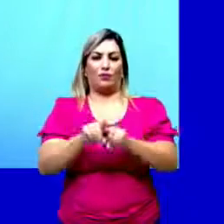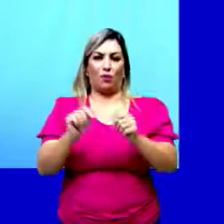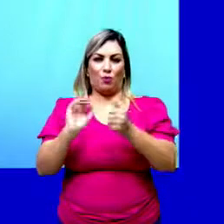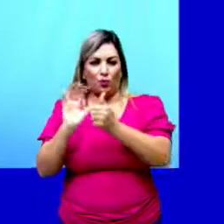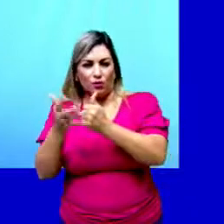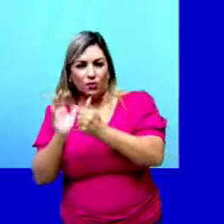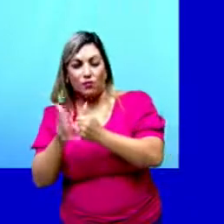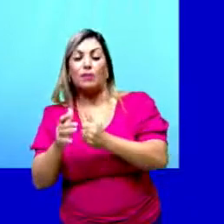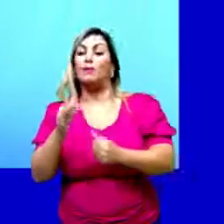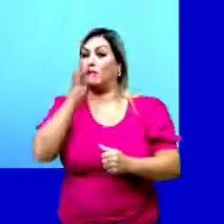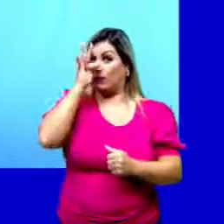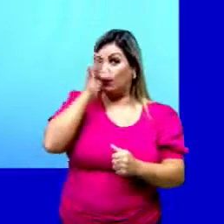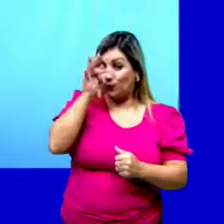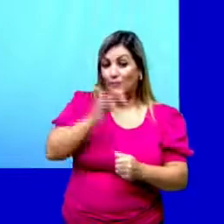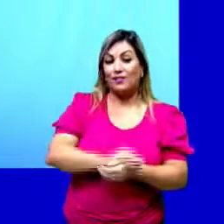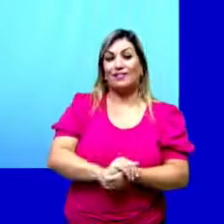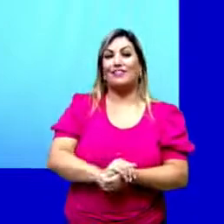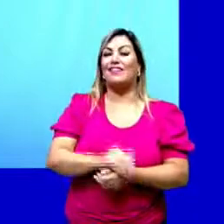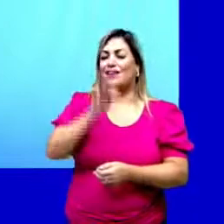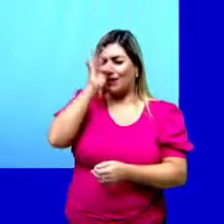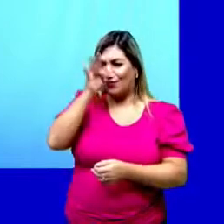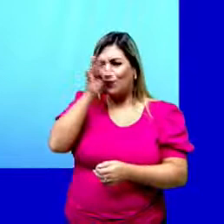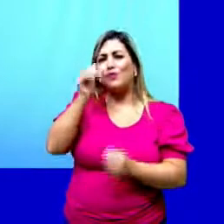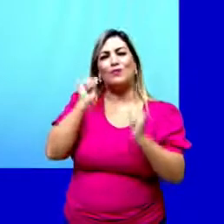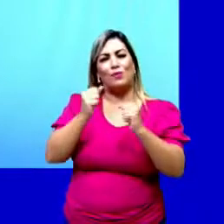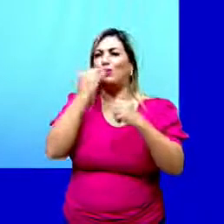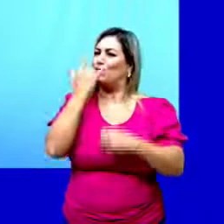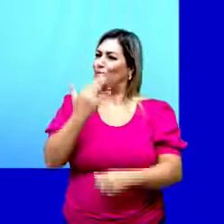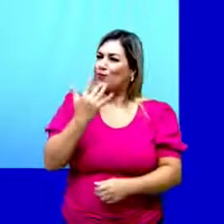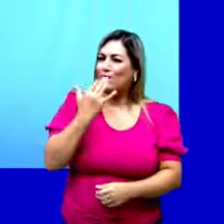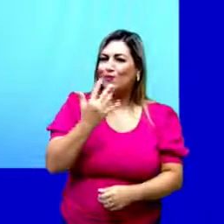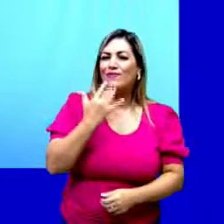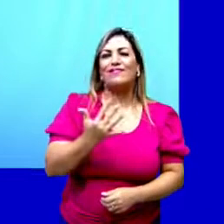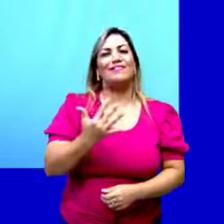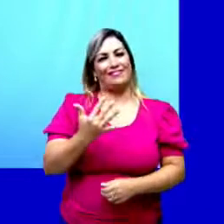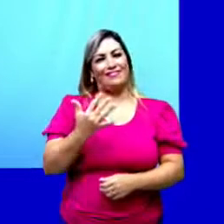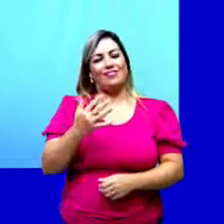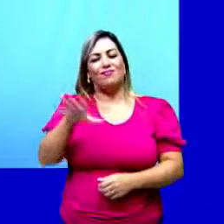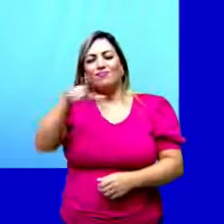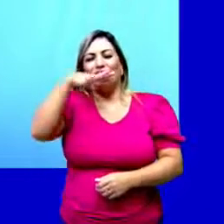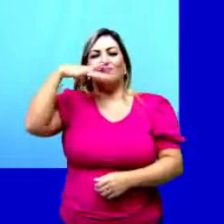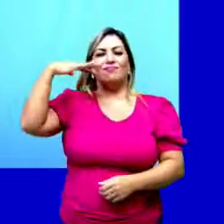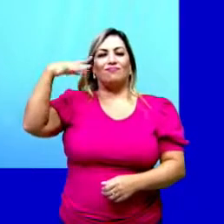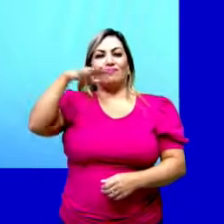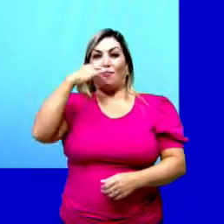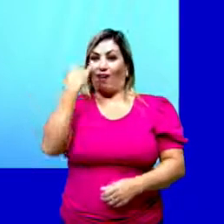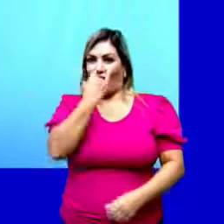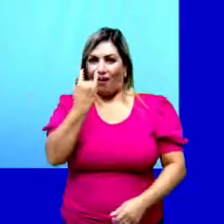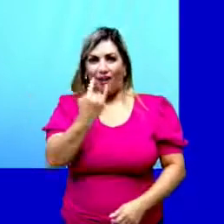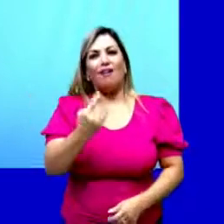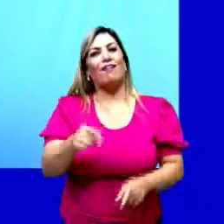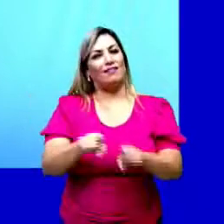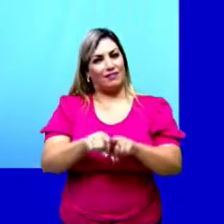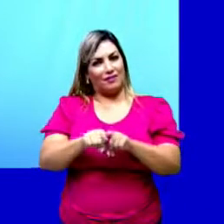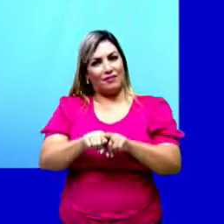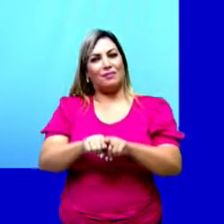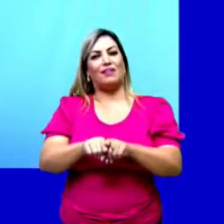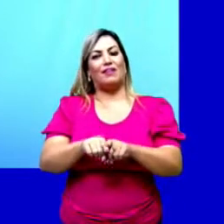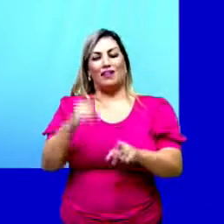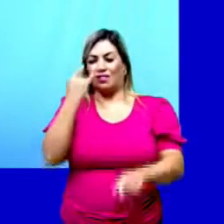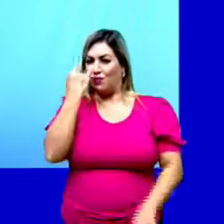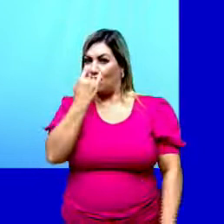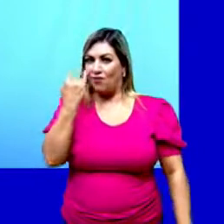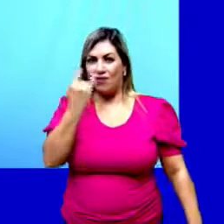As flores, que podem ser muito coloridas, cheirosas, chamativas, e elas vão